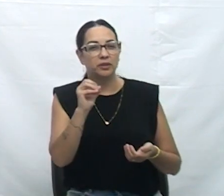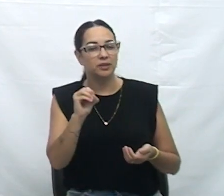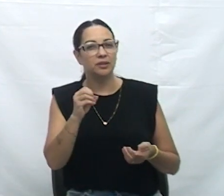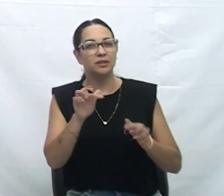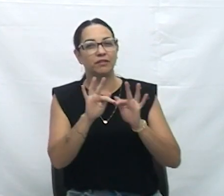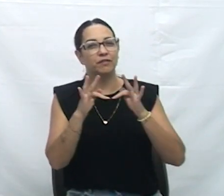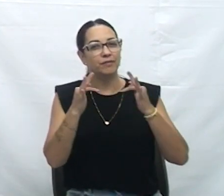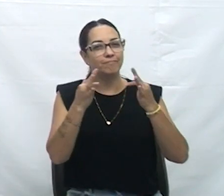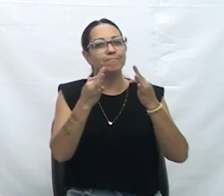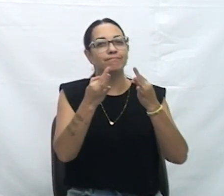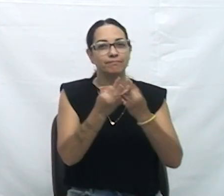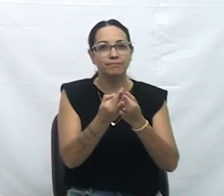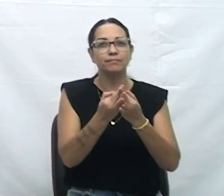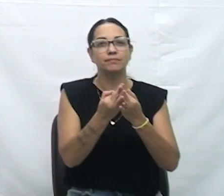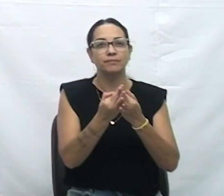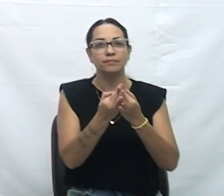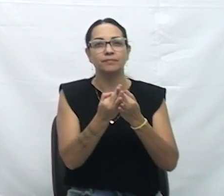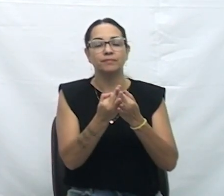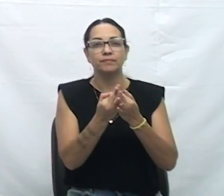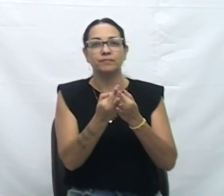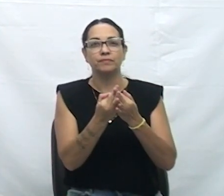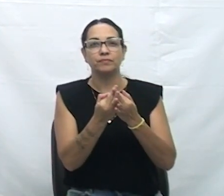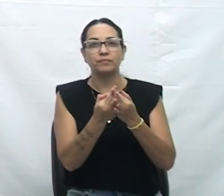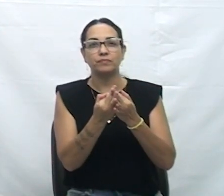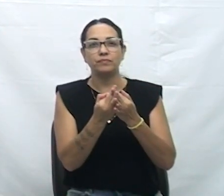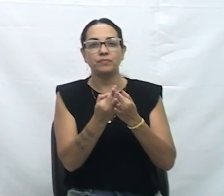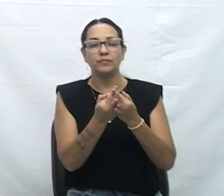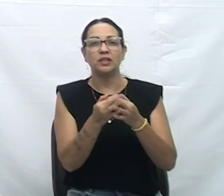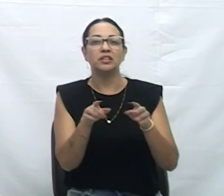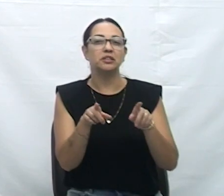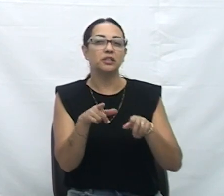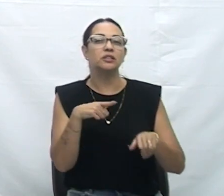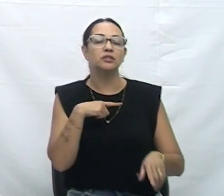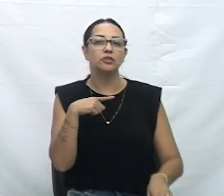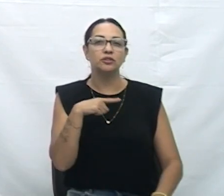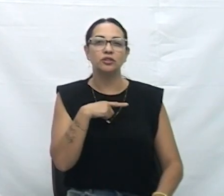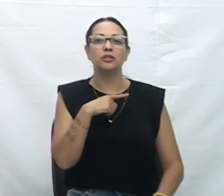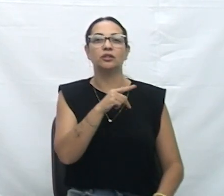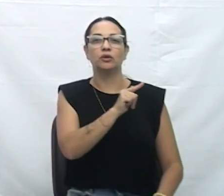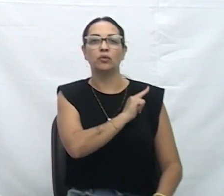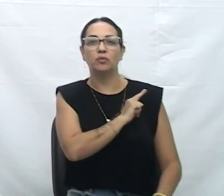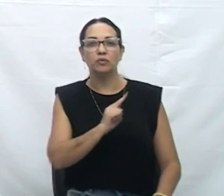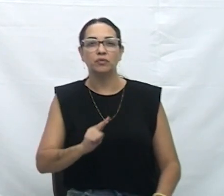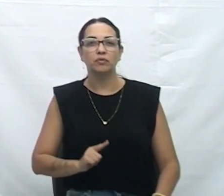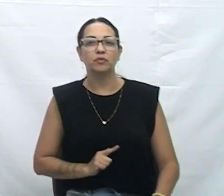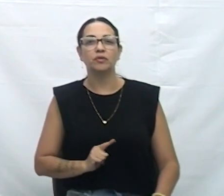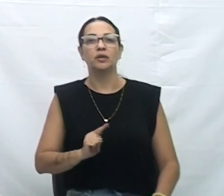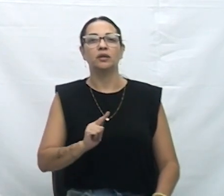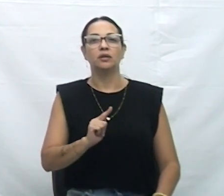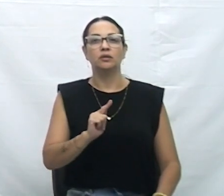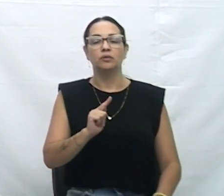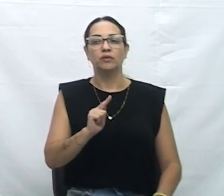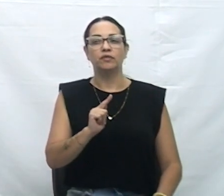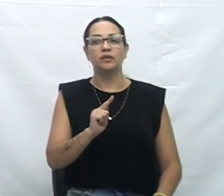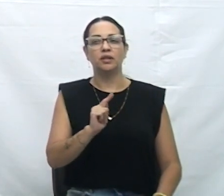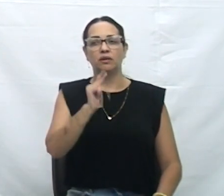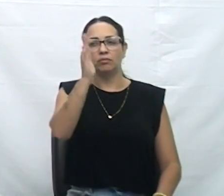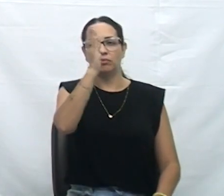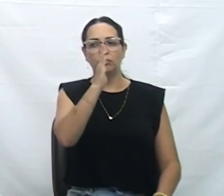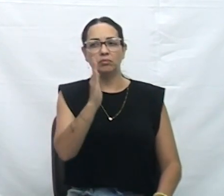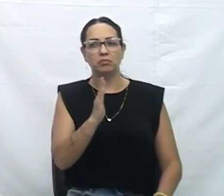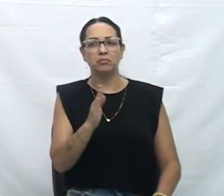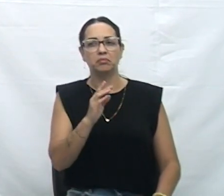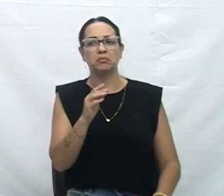E o representante do governo federal ali estava ali elogiando também, dizendo que Cristiúma é referência